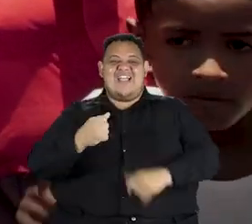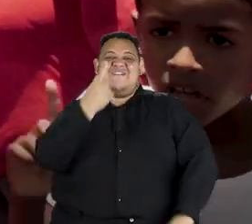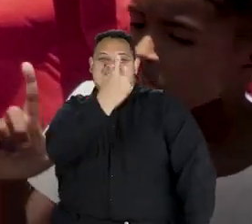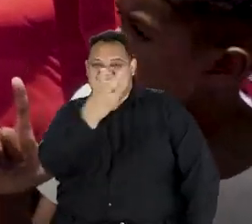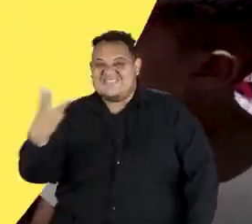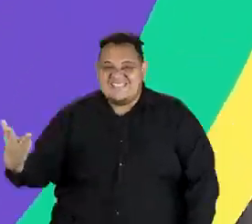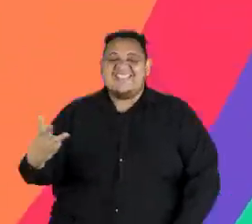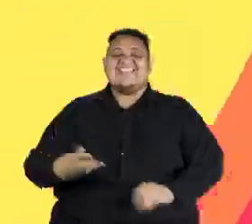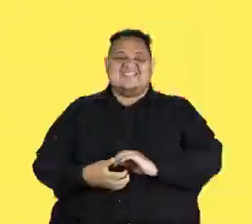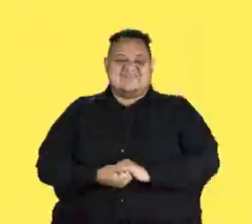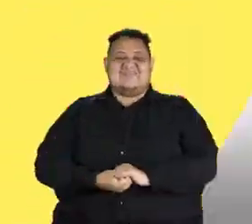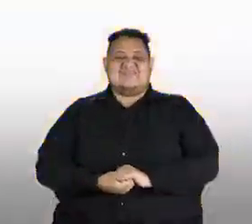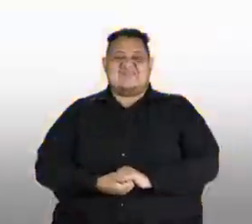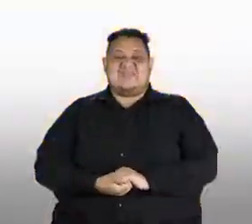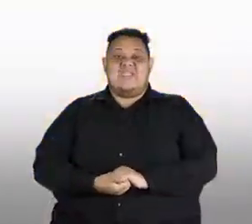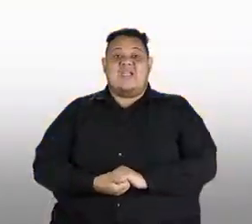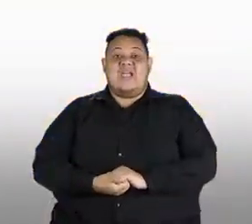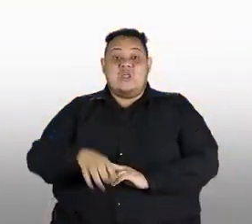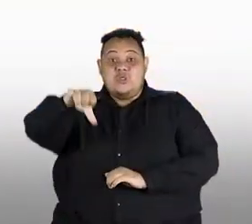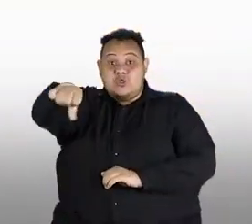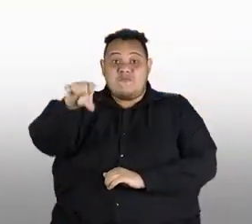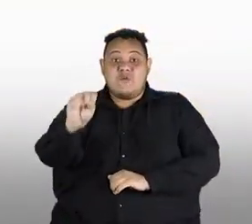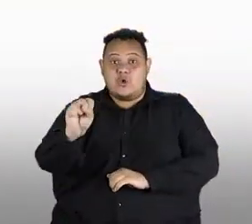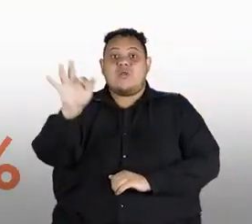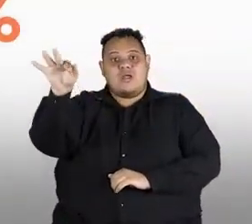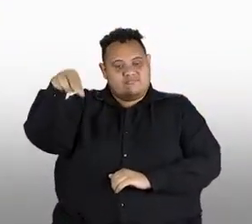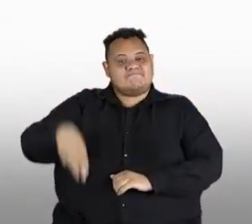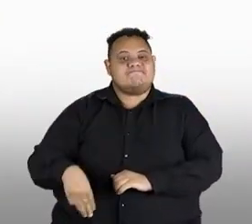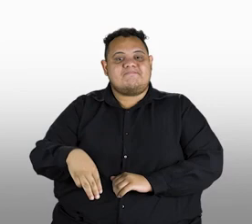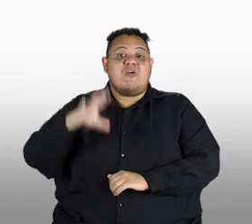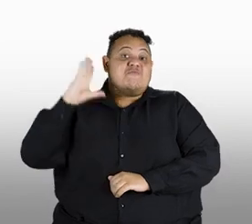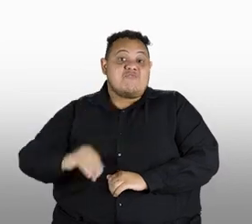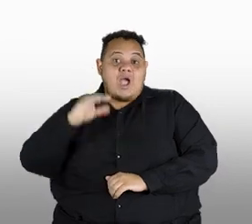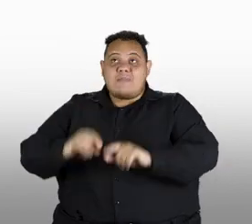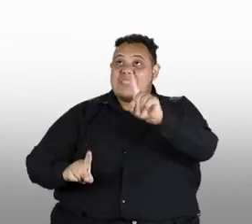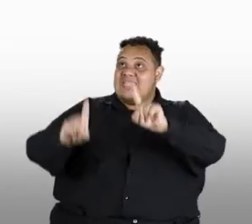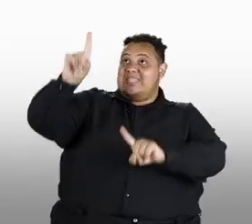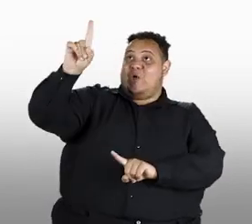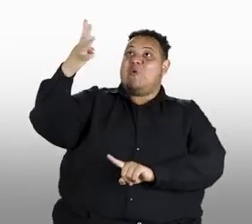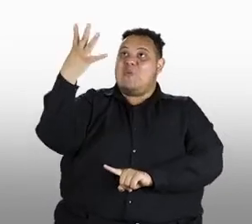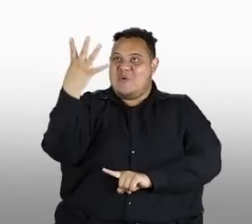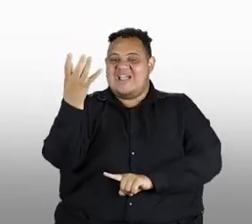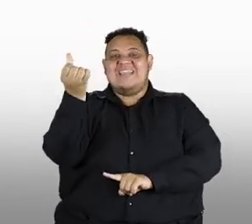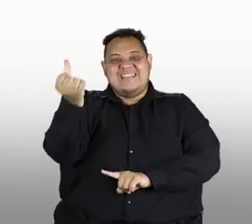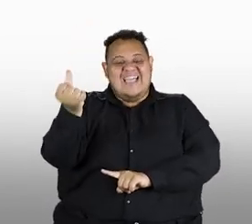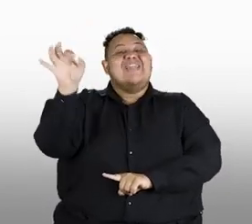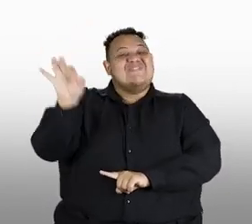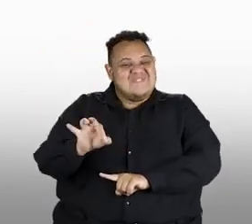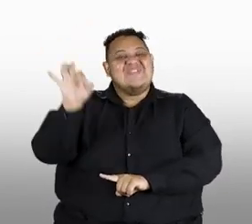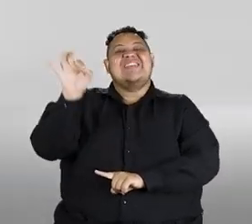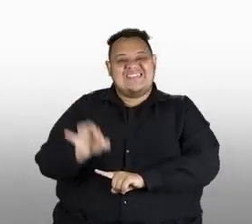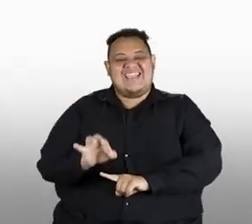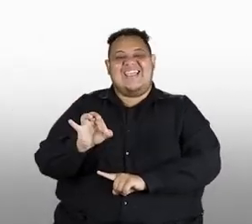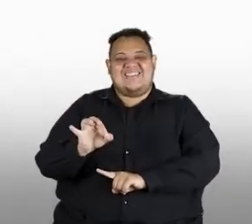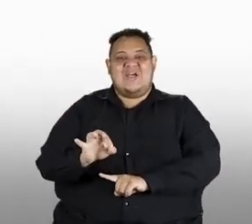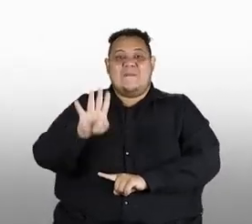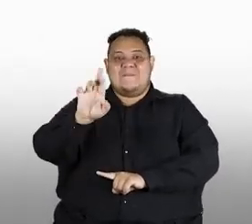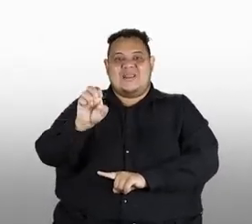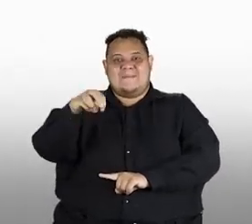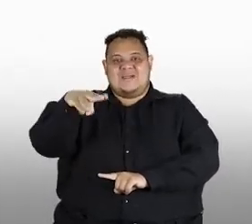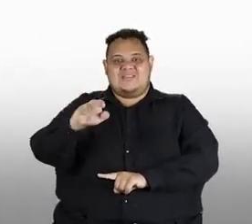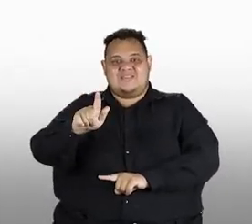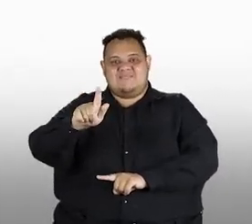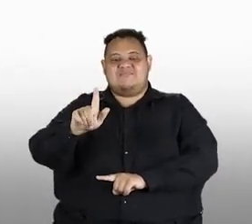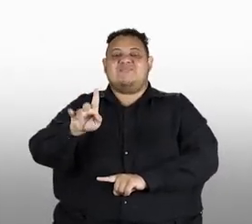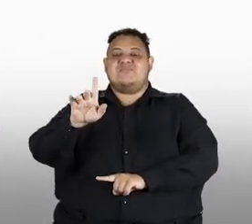13! Data Vero 98 FM, Fátima lá em cima com 46%. Bramana